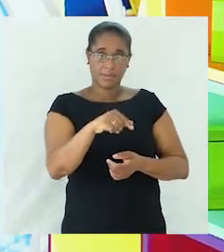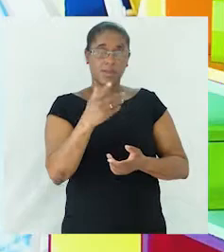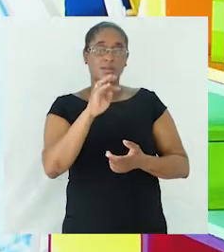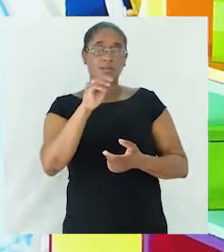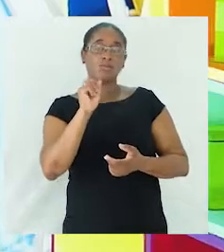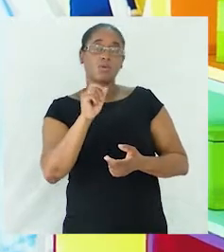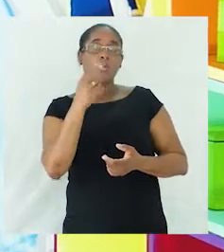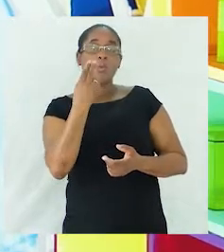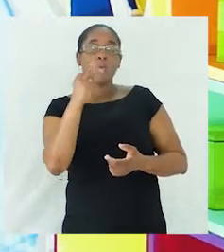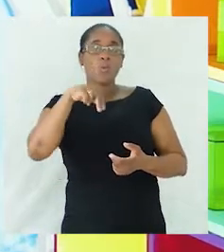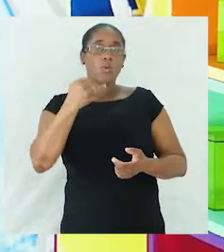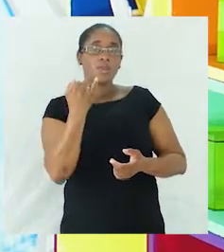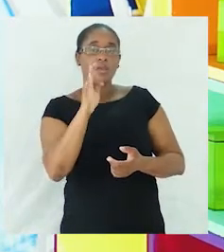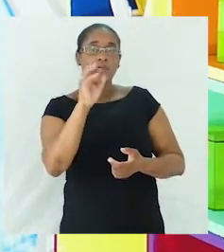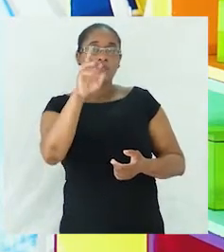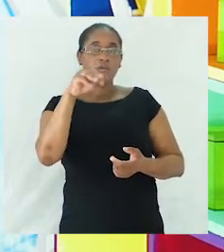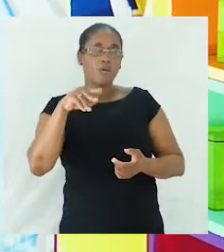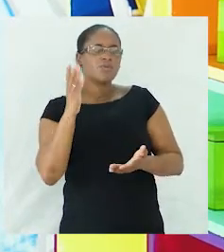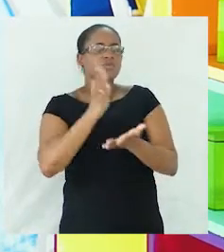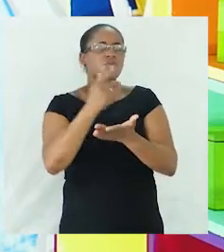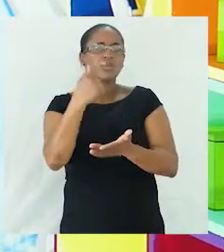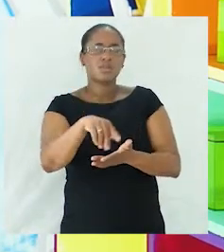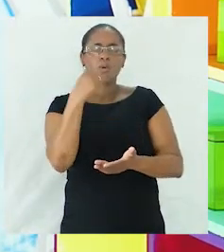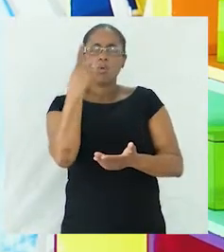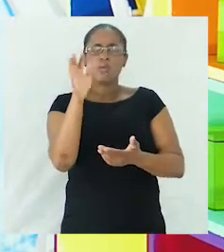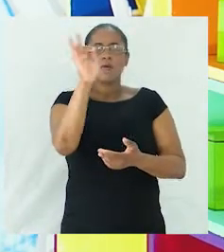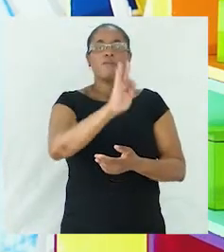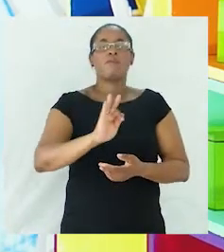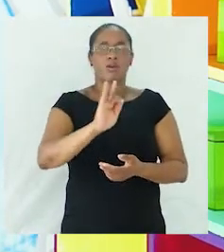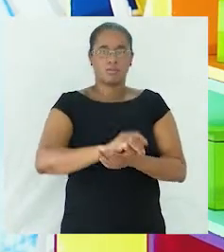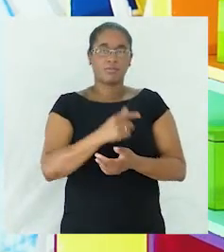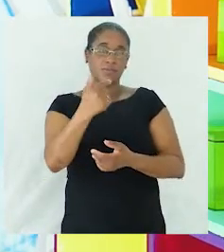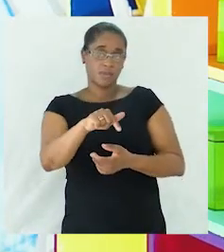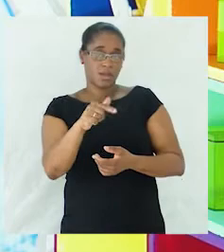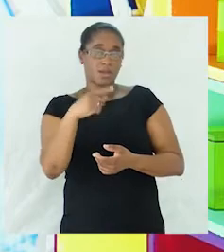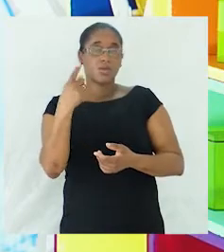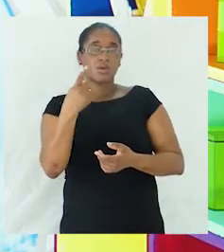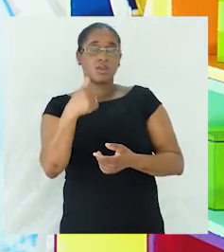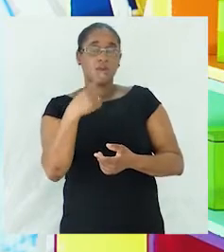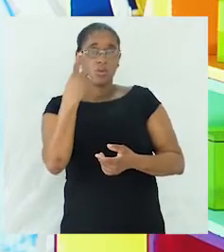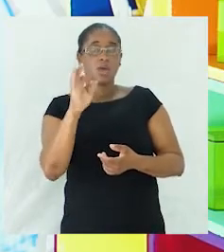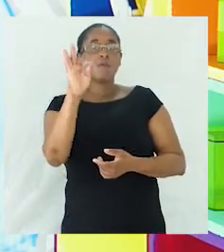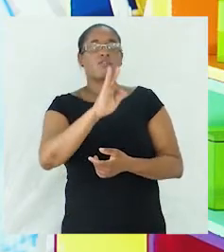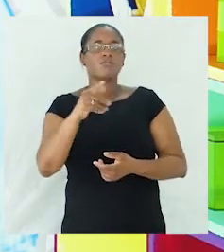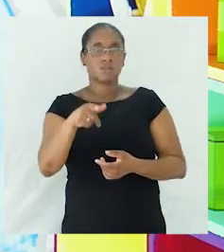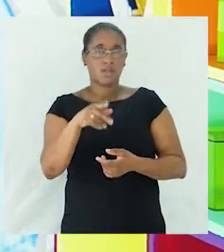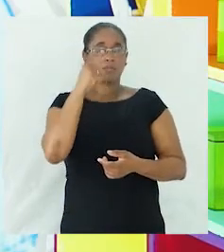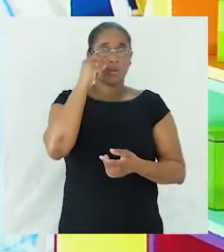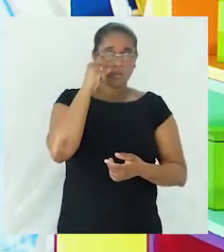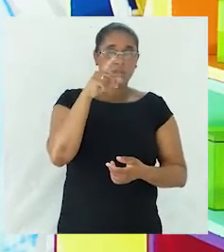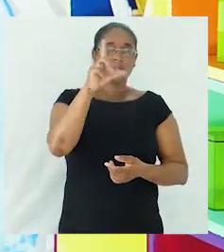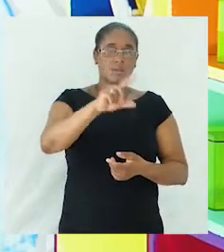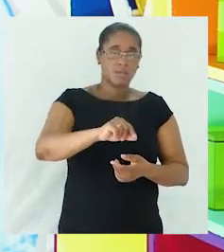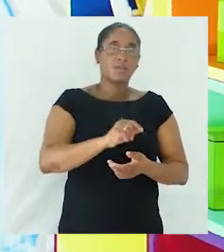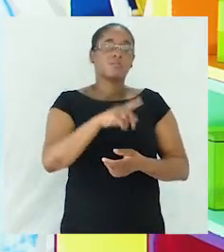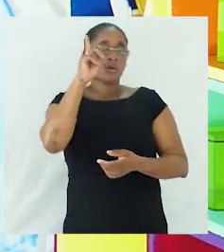uniformes. Ou seja, que só têm uma única forma. Aqueles têm uma única forma que serve para o masculino e